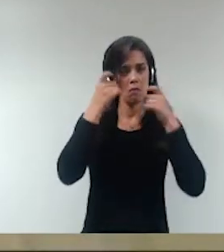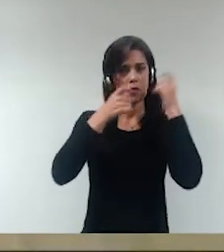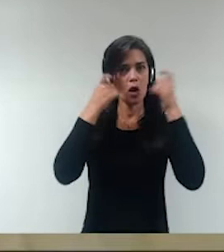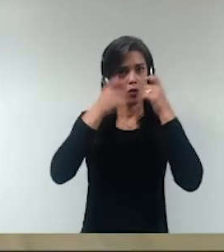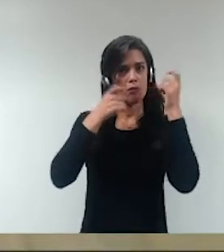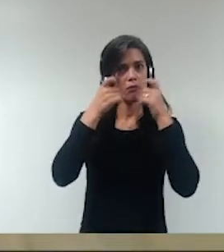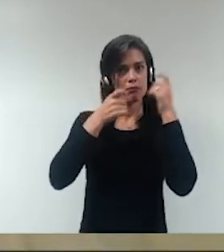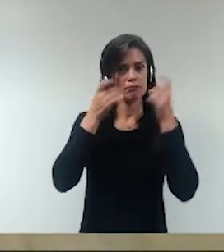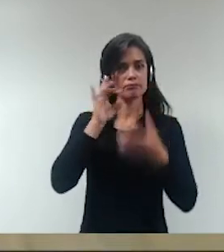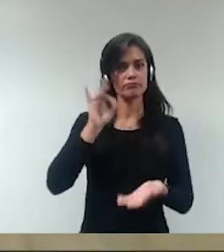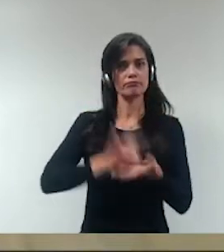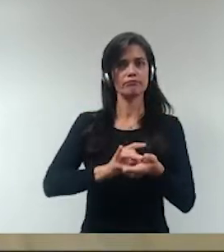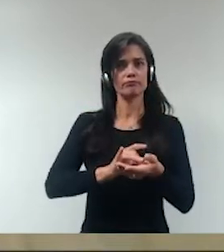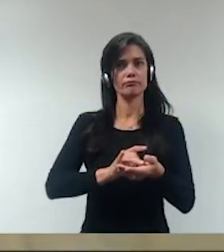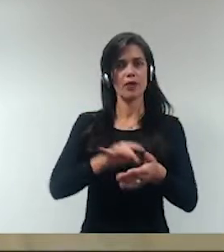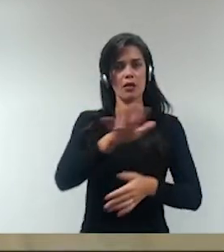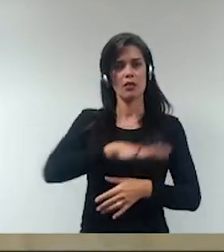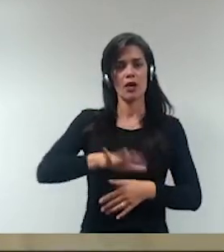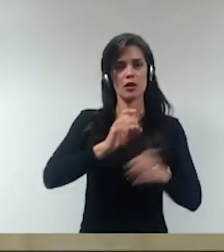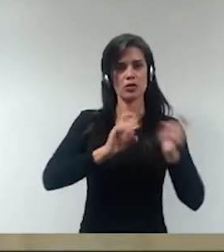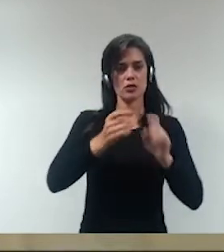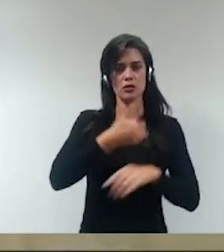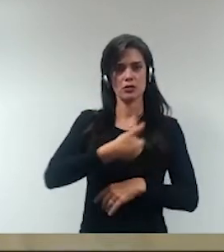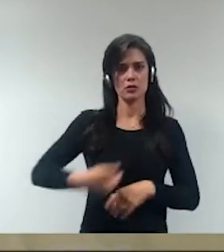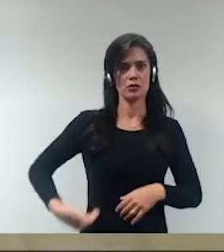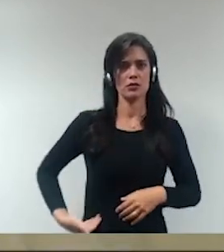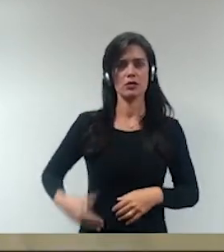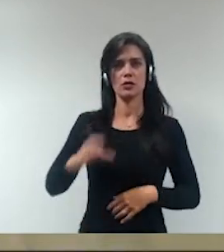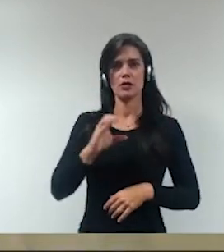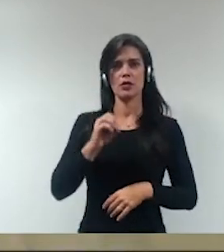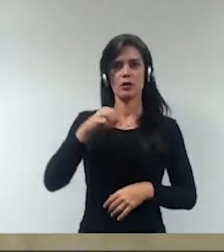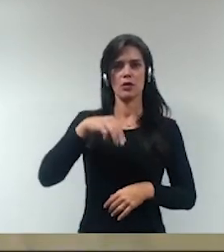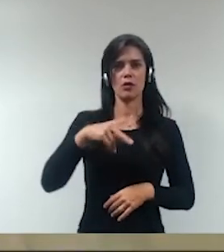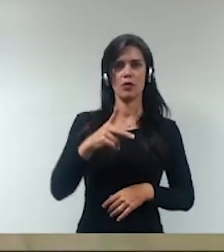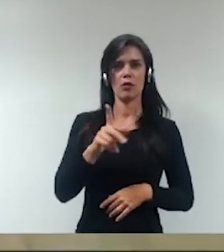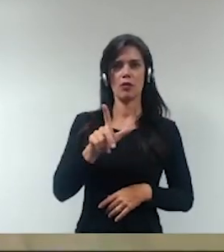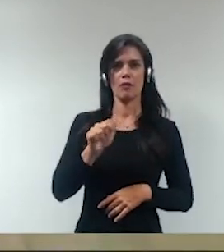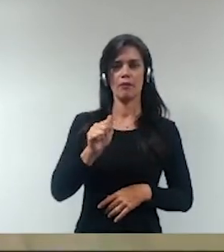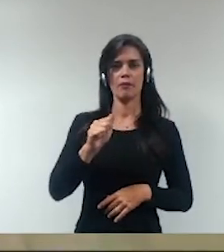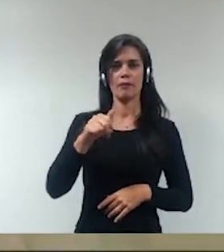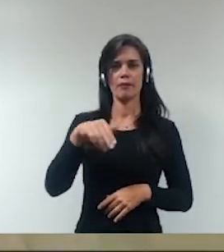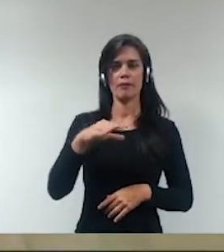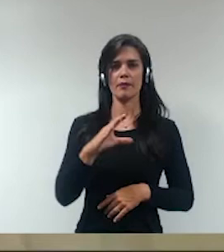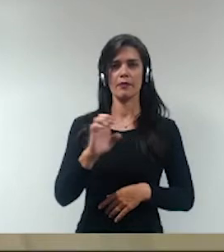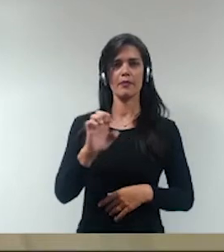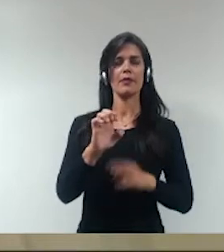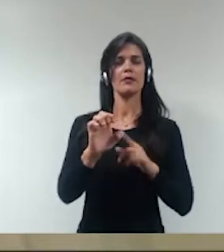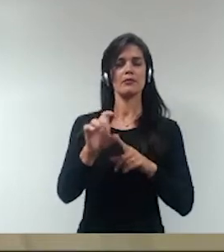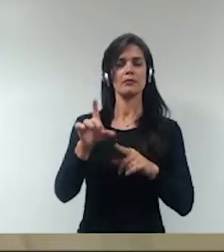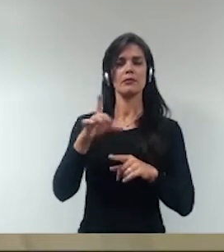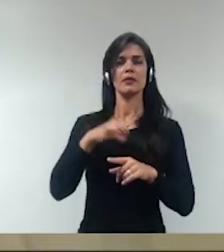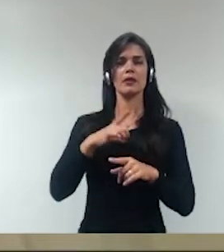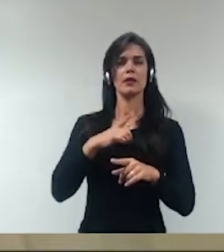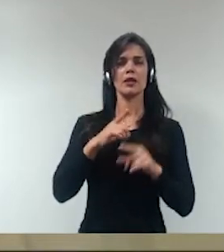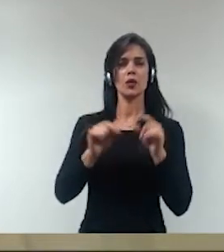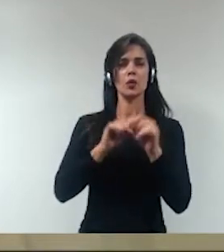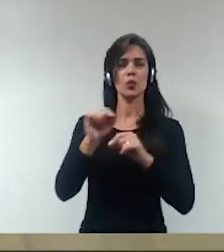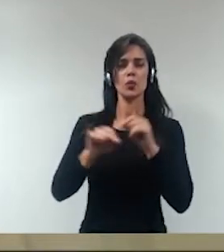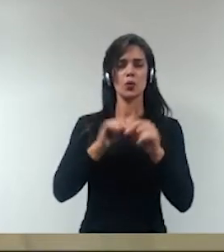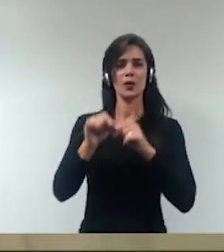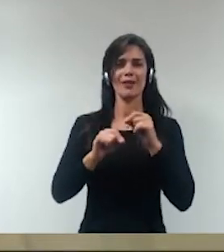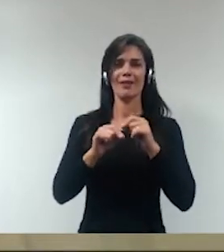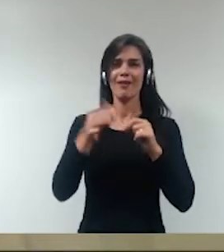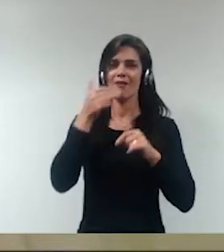área de governança, né, que o compliance, ele não, ele otimize a governança, mas ele não a